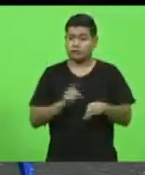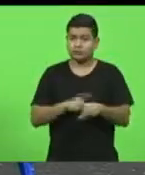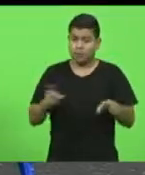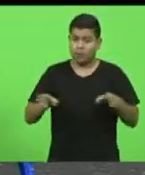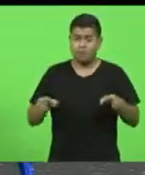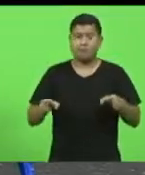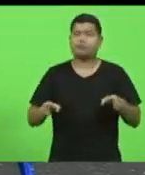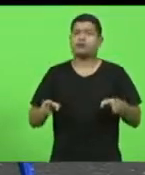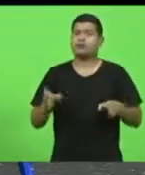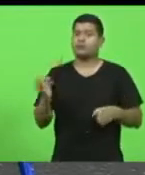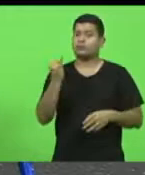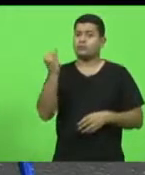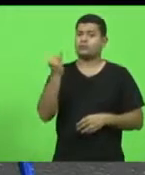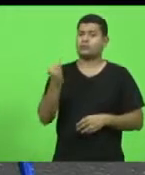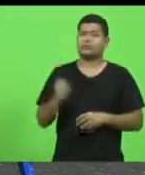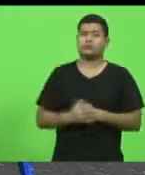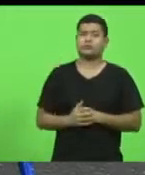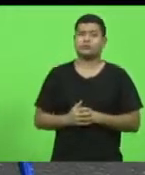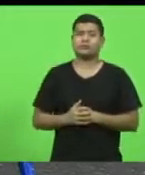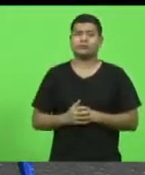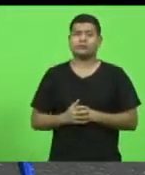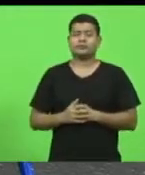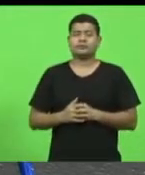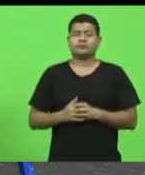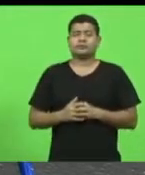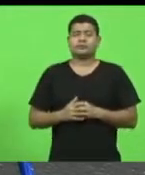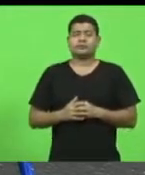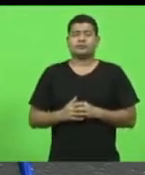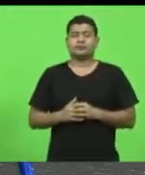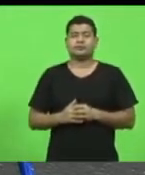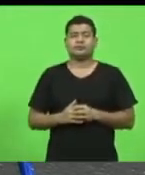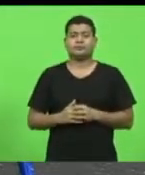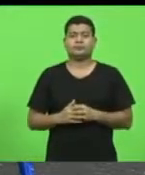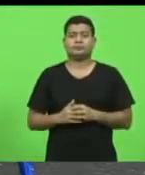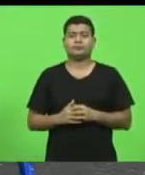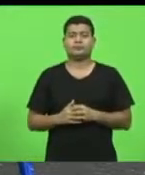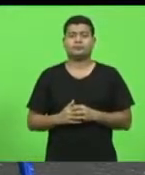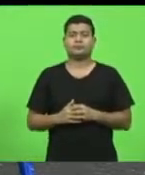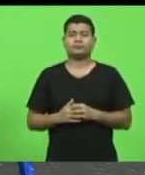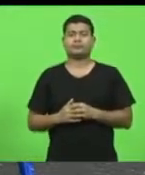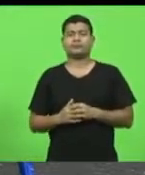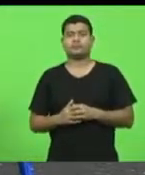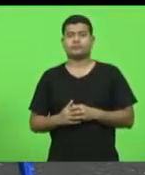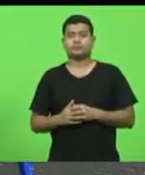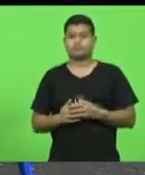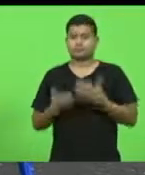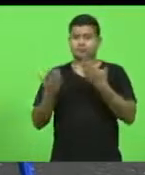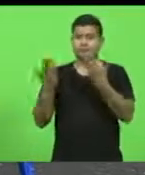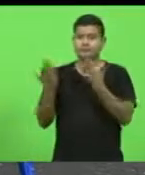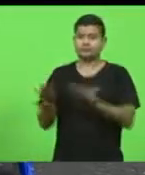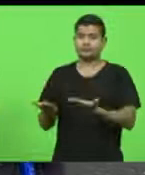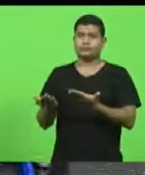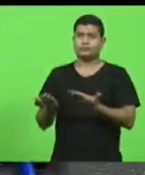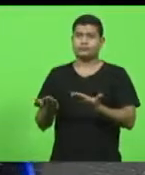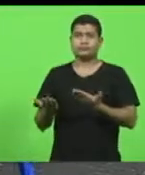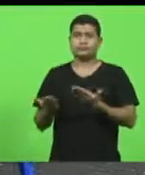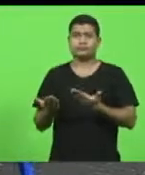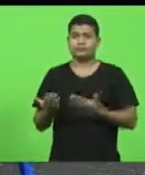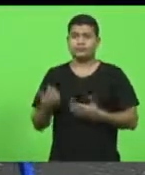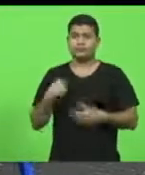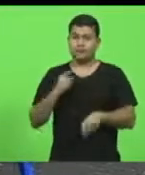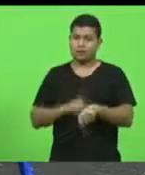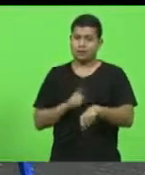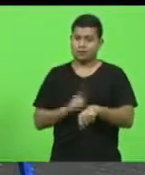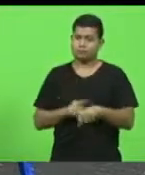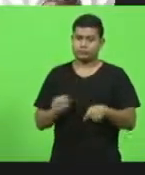para o futuro. Pois não, está concluindo o meu tempo, mas